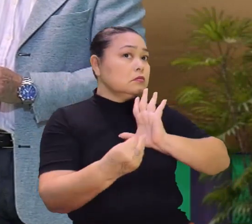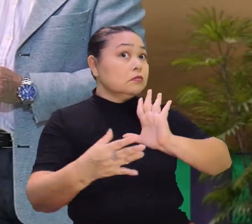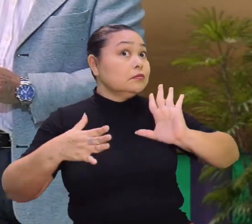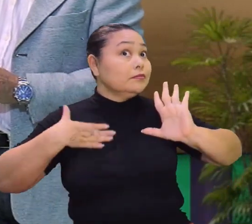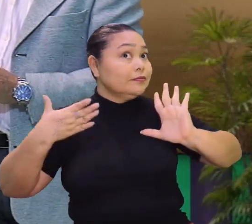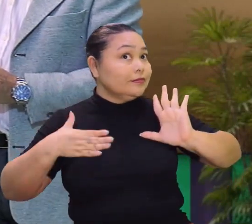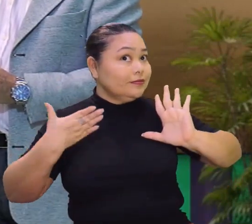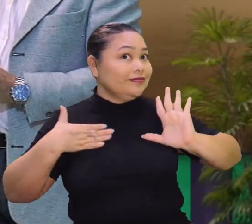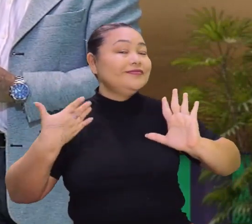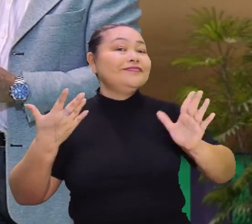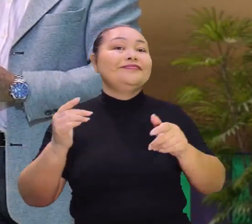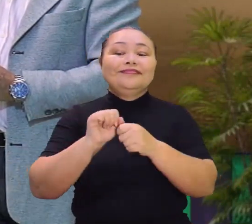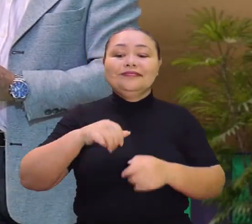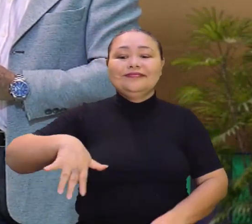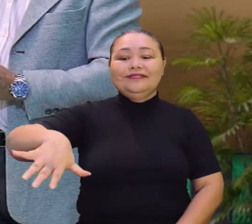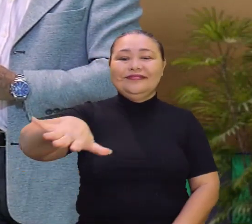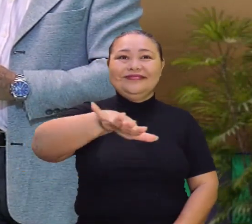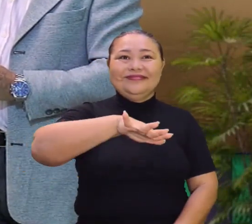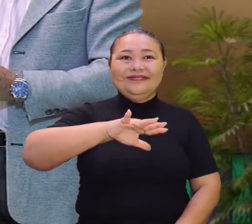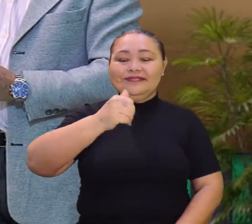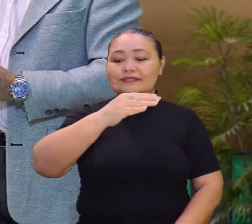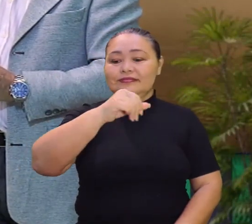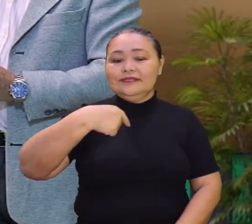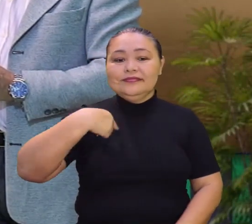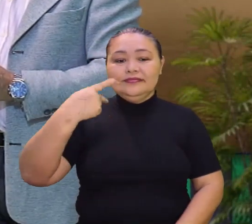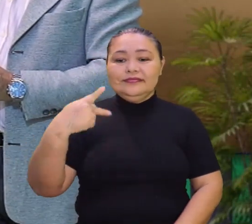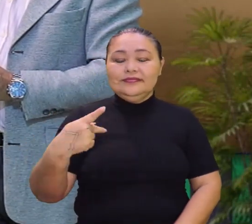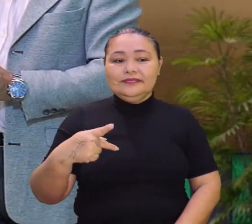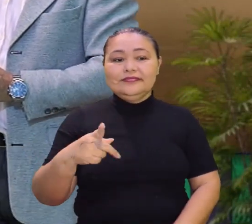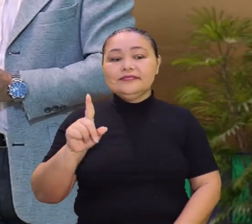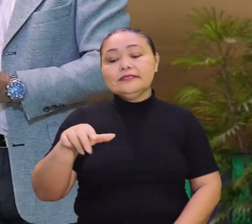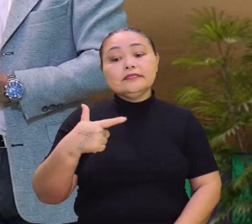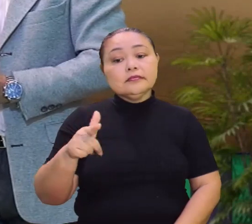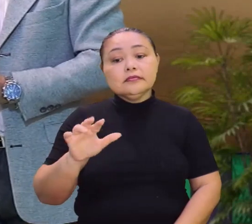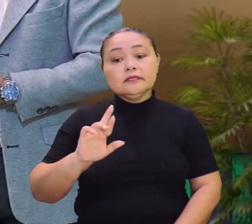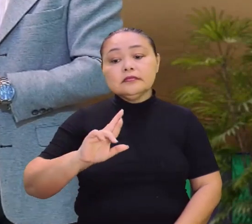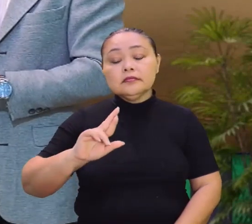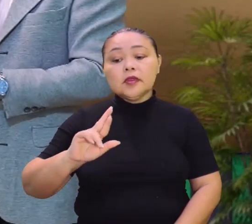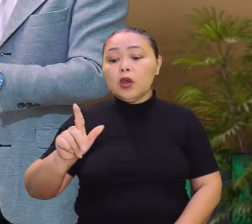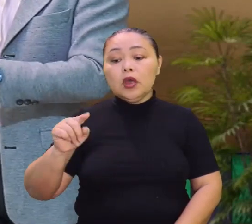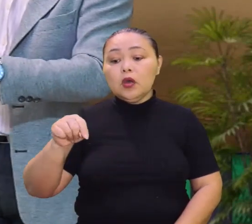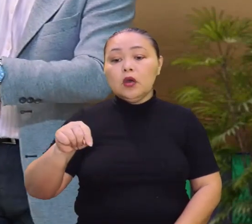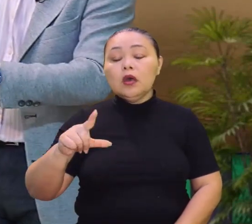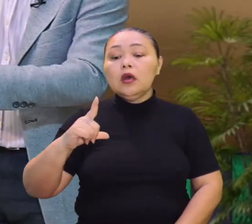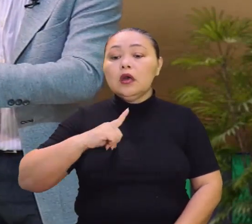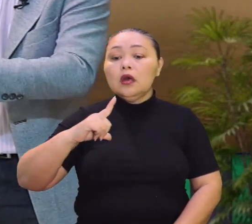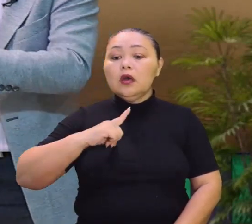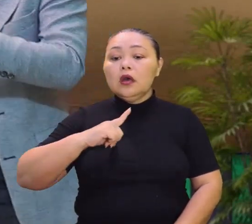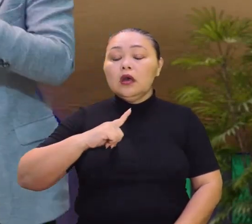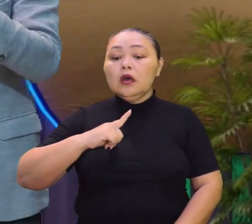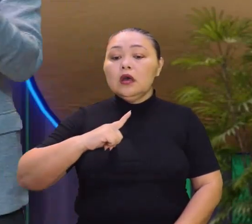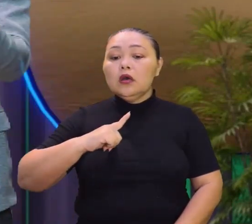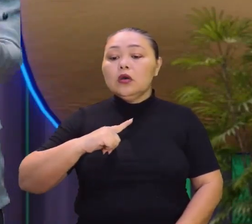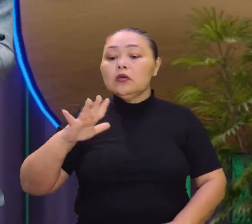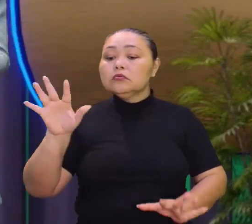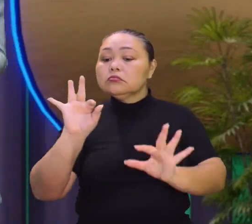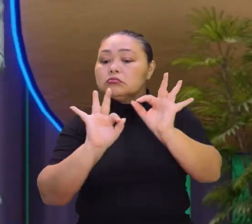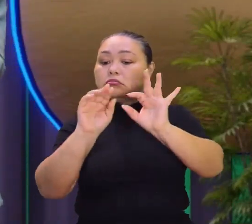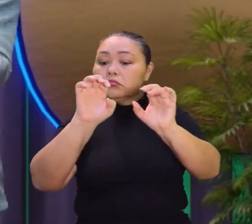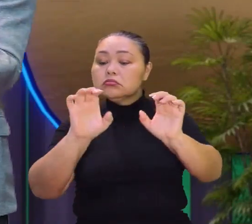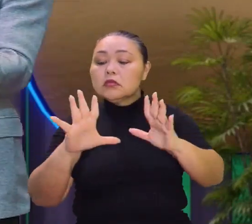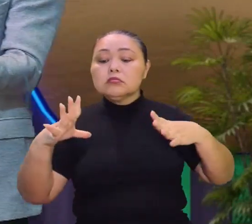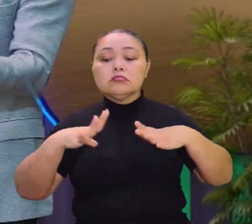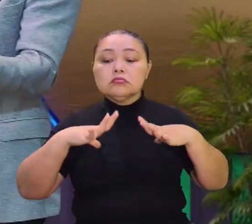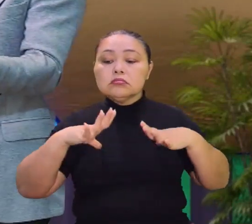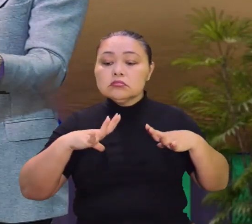surpreso, se surpreende com essas ações aqui da Amazônia. E não é só isso. Ainda tem a questão da infraestrutura